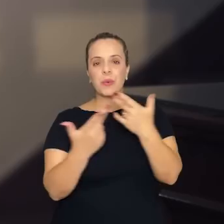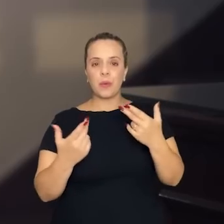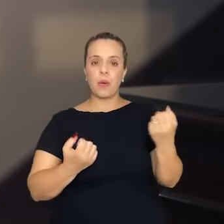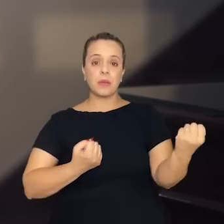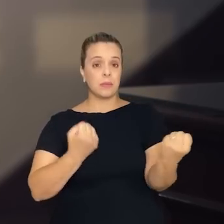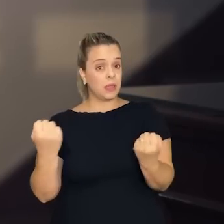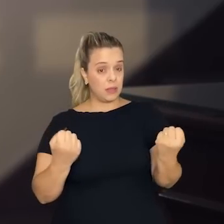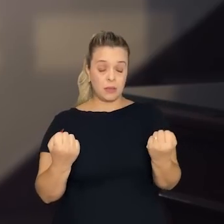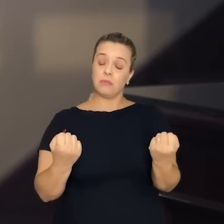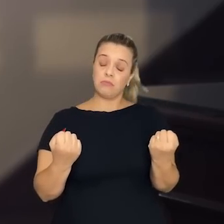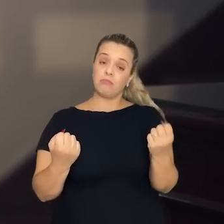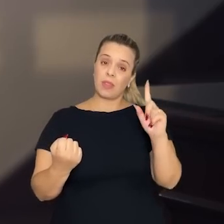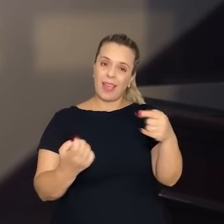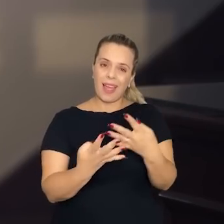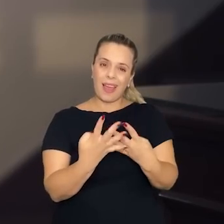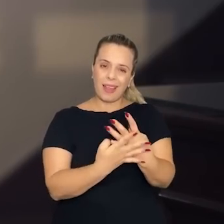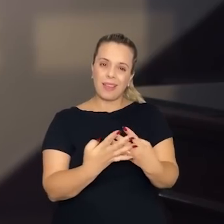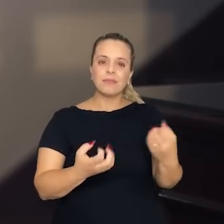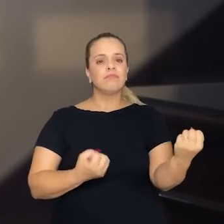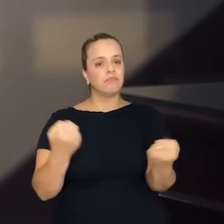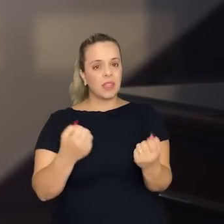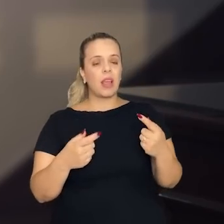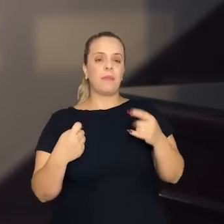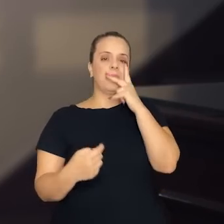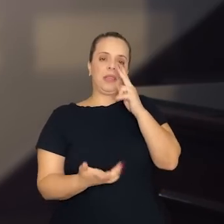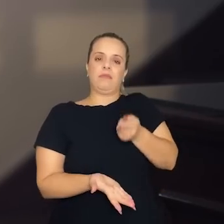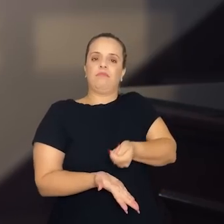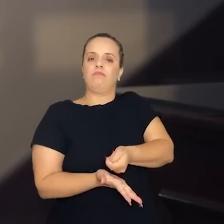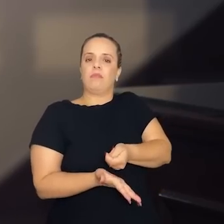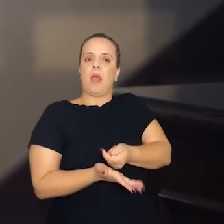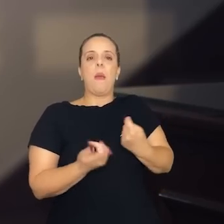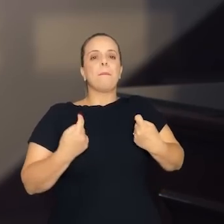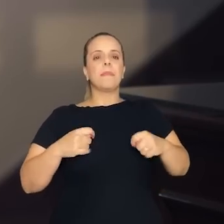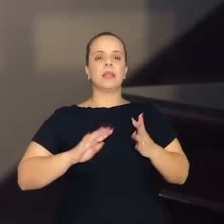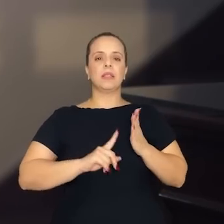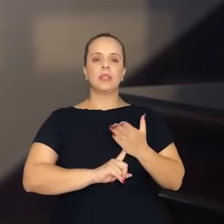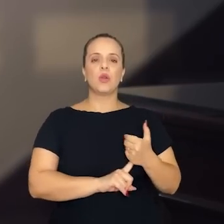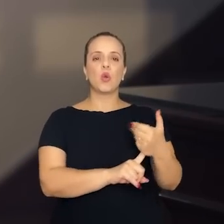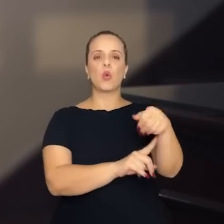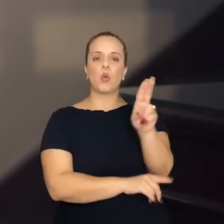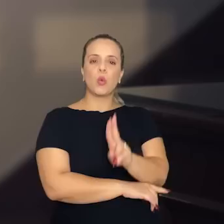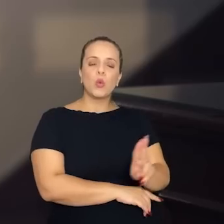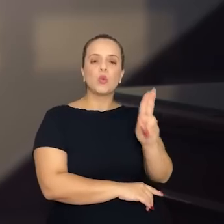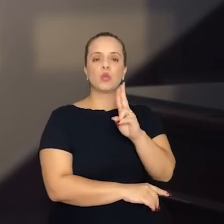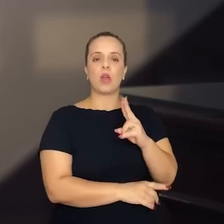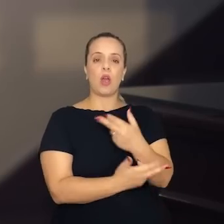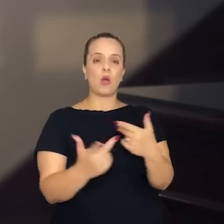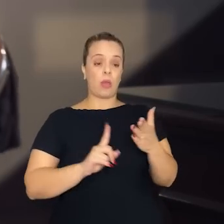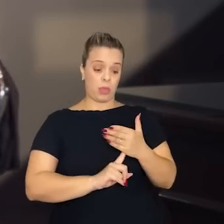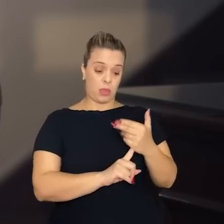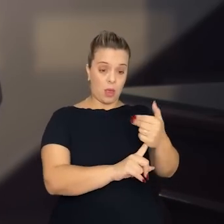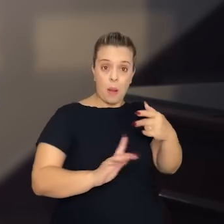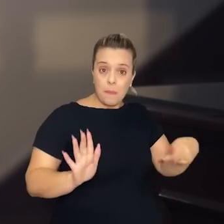a mineração, ela exige um pouco de tecnologia, né? Própria, para poder